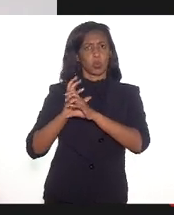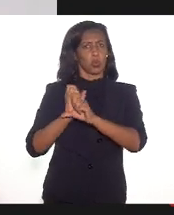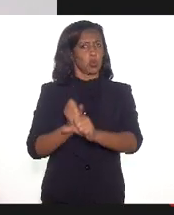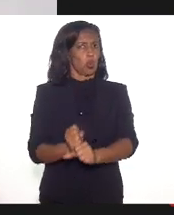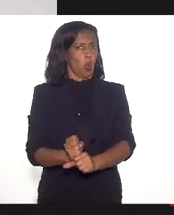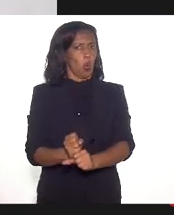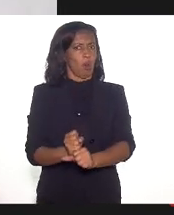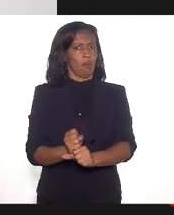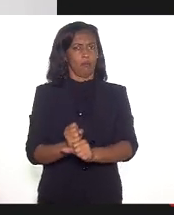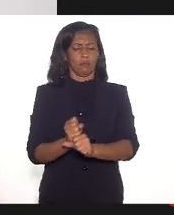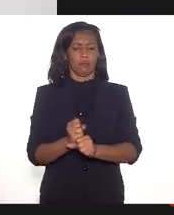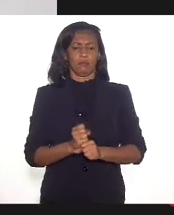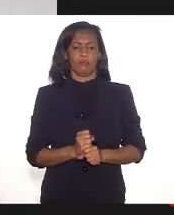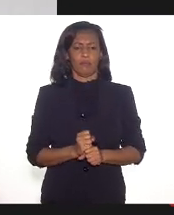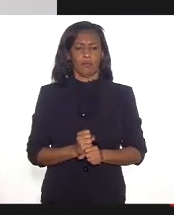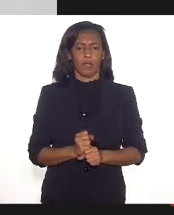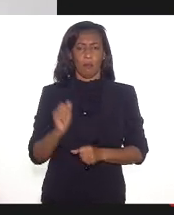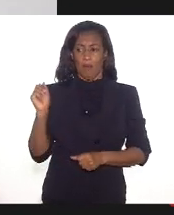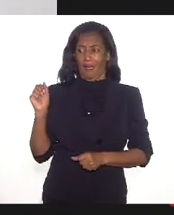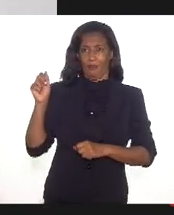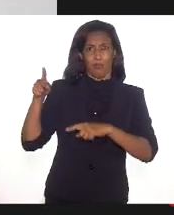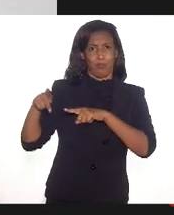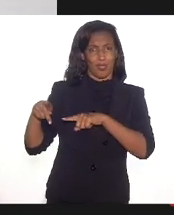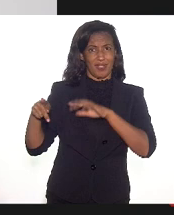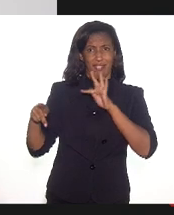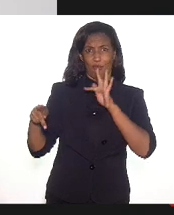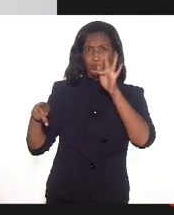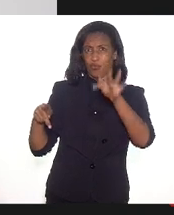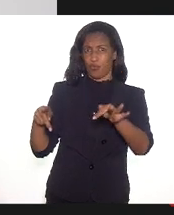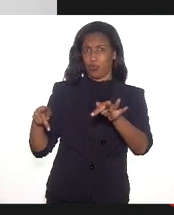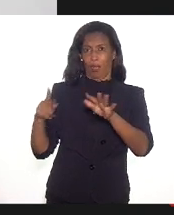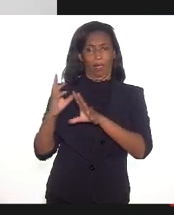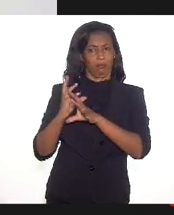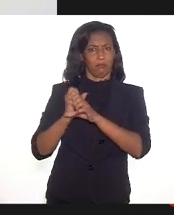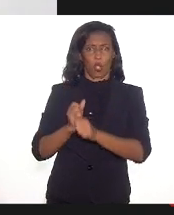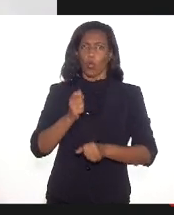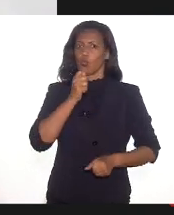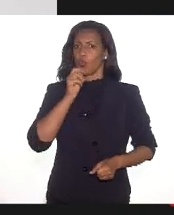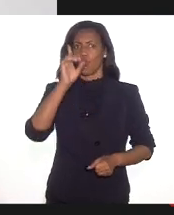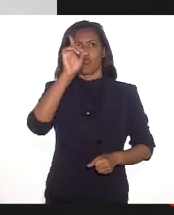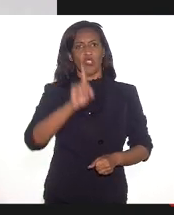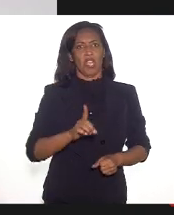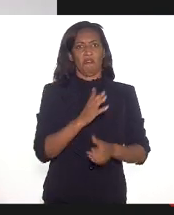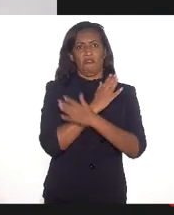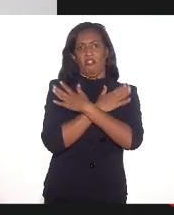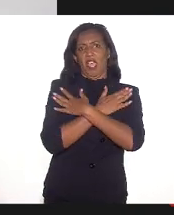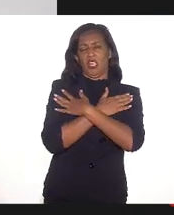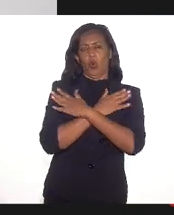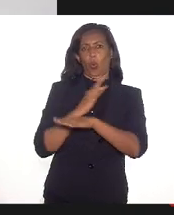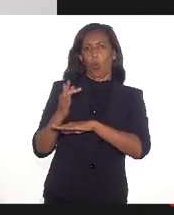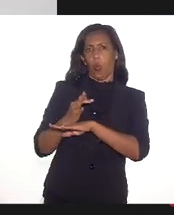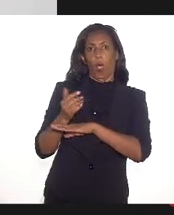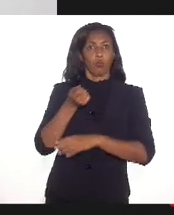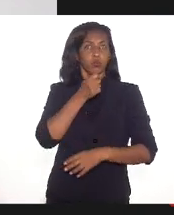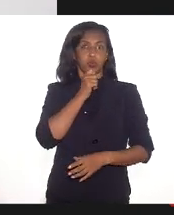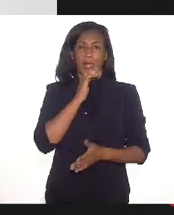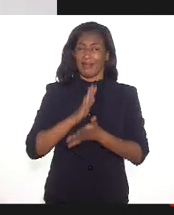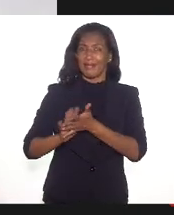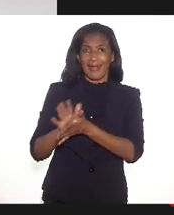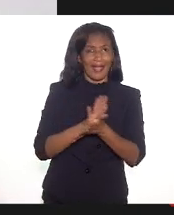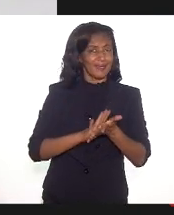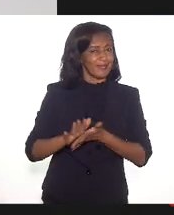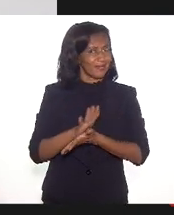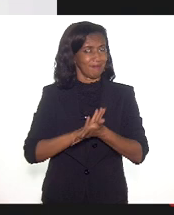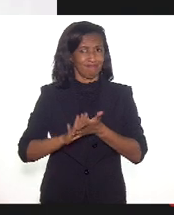para a condição de aposentadoria, não tem direito a férias. Então, é, de fato, uma situação muito